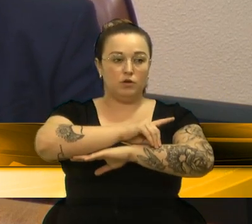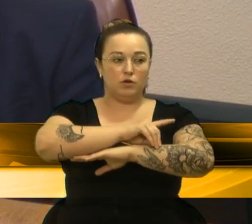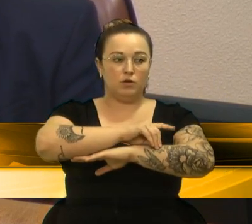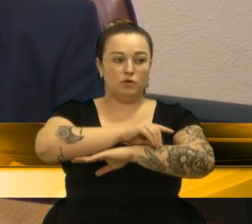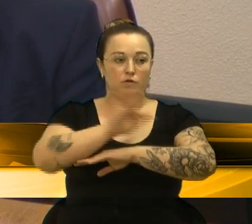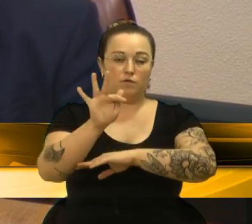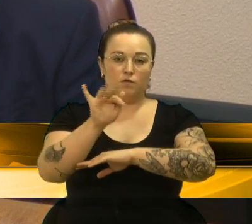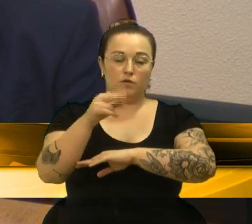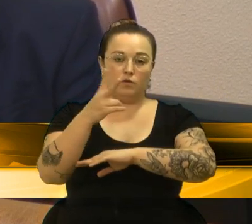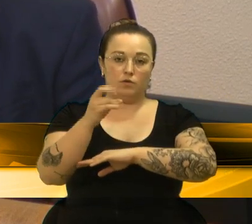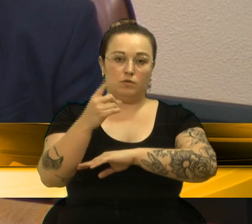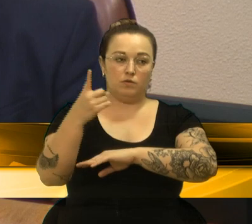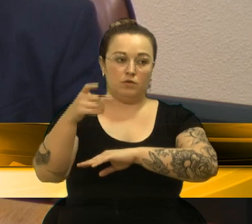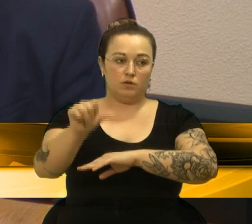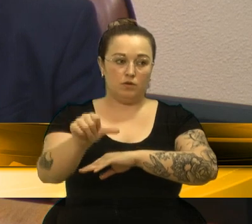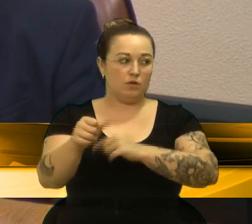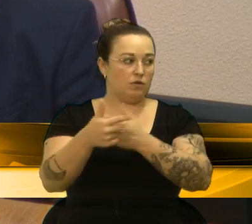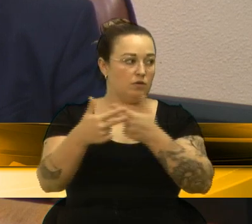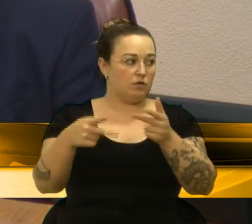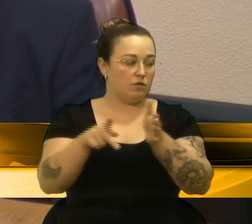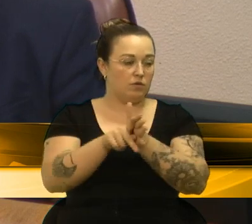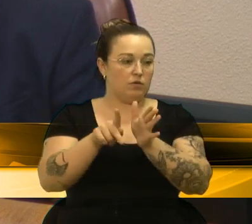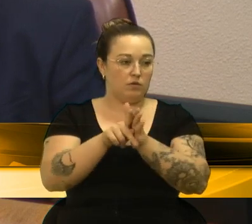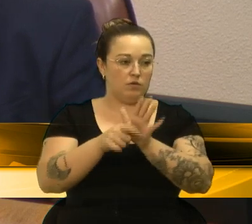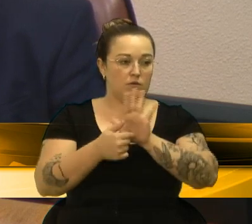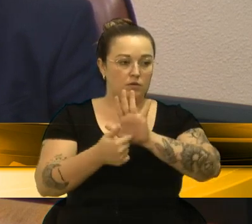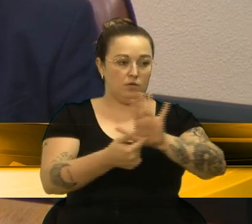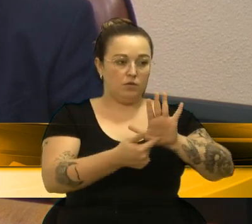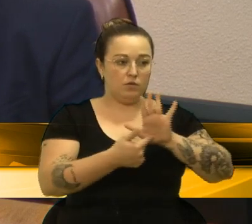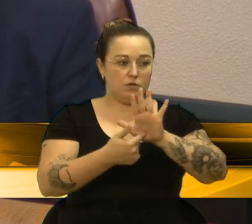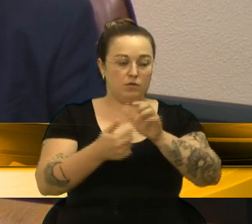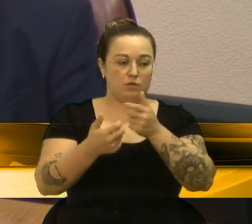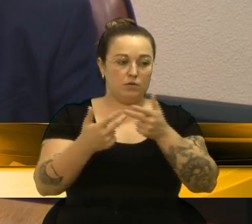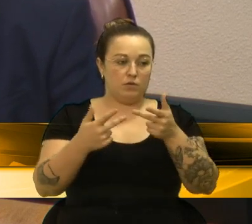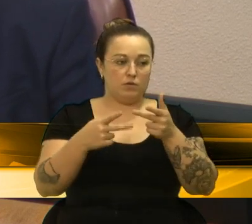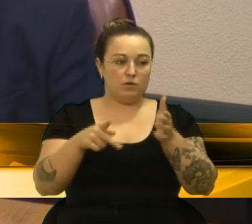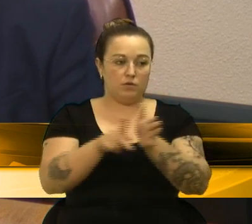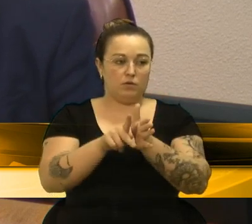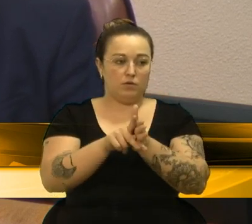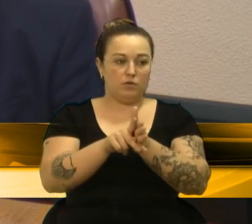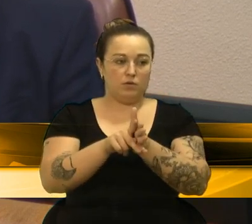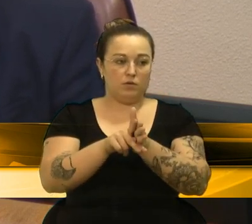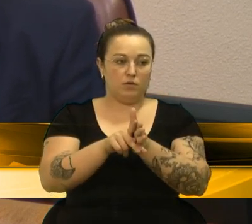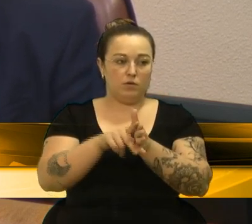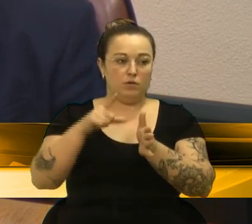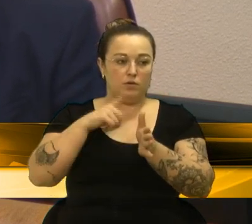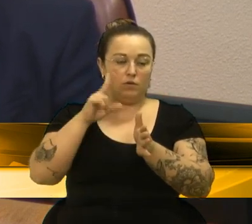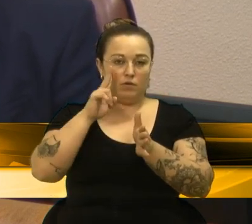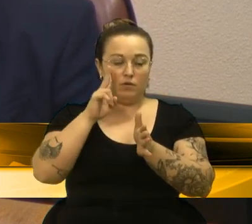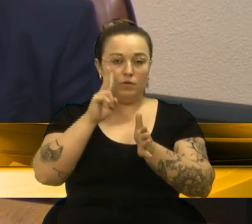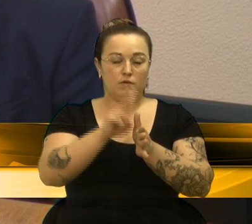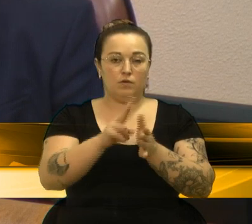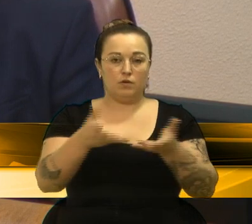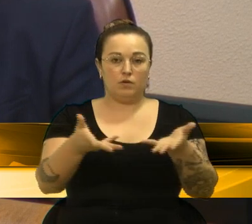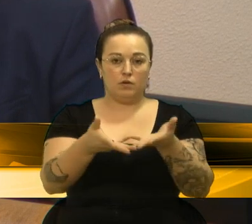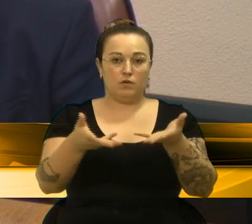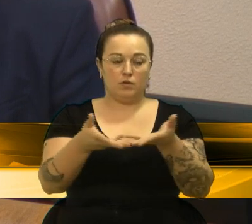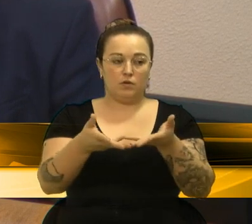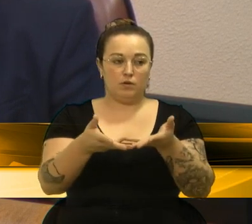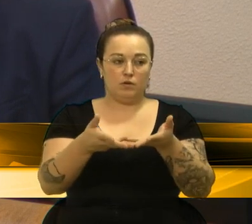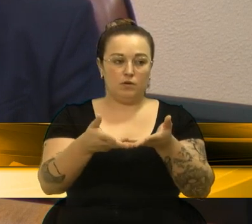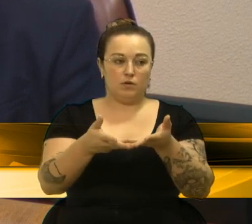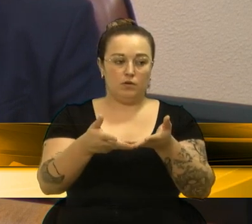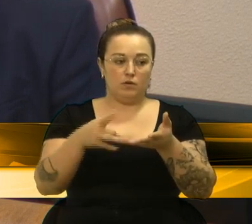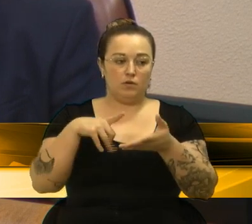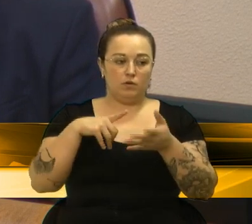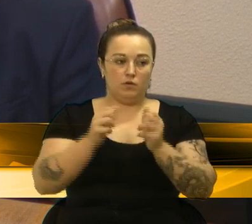Observa-se que o Secretário Municipal de Saúde cumpriu o rito e o prazo estabelecido pelo artigo 28º do Regimento Interno do CMS, não havendo por parte da Presidência ou